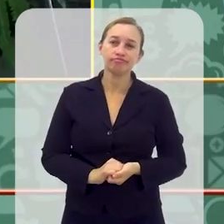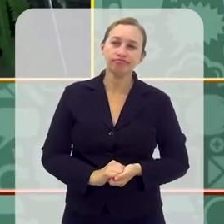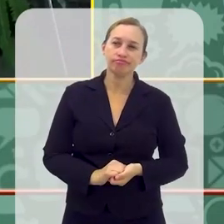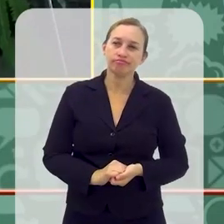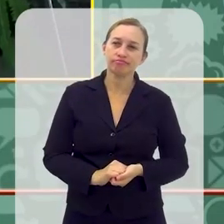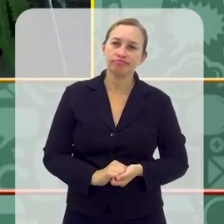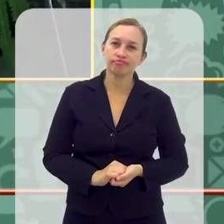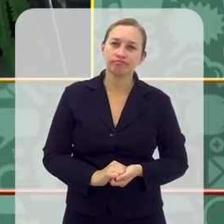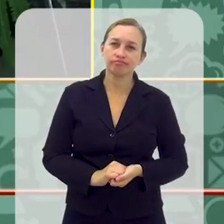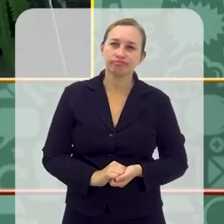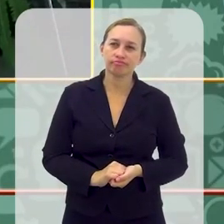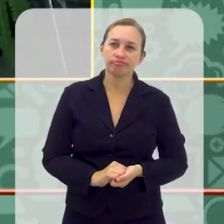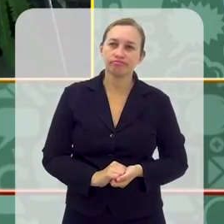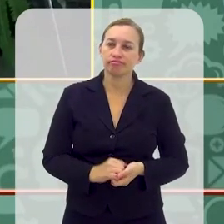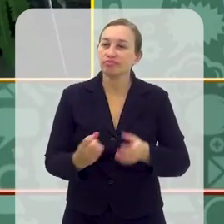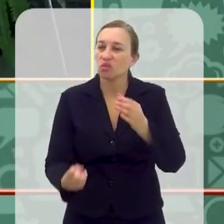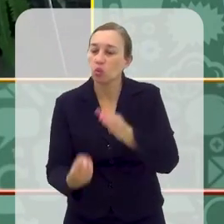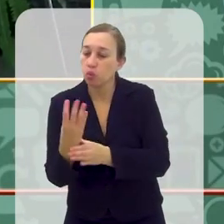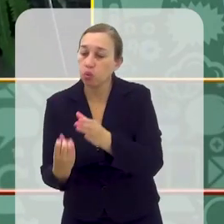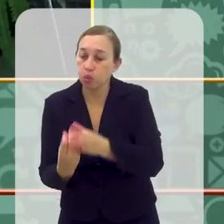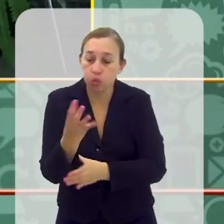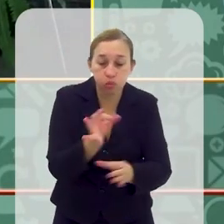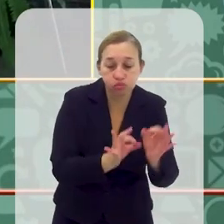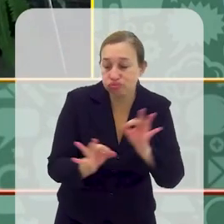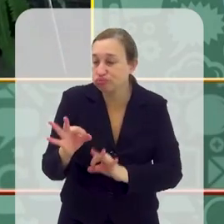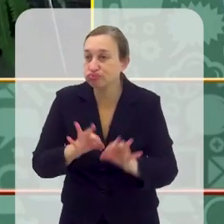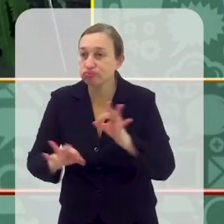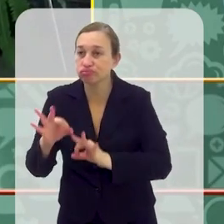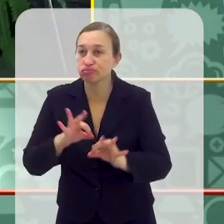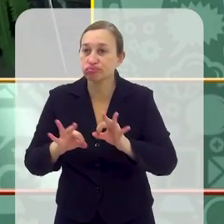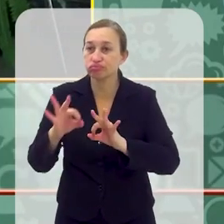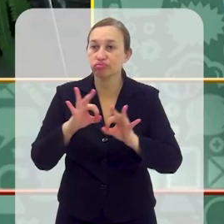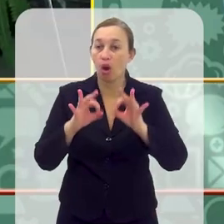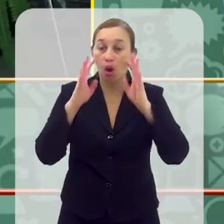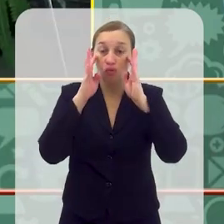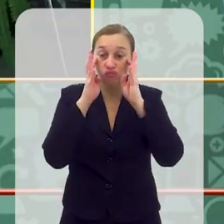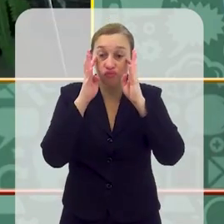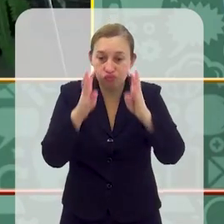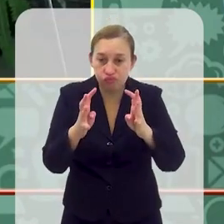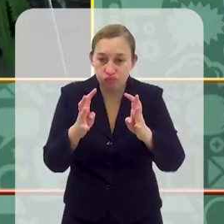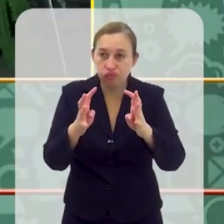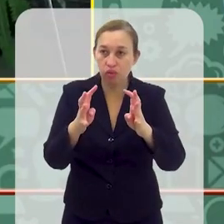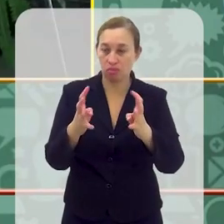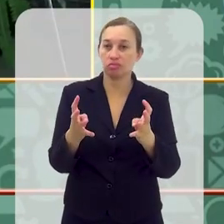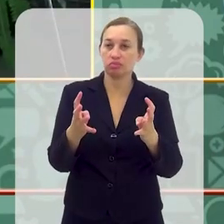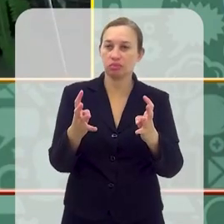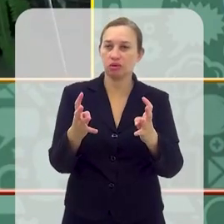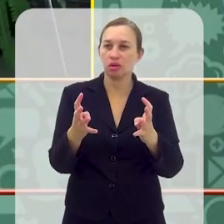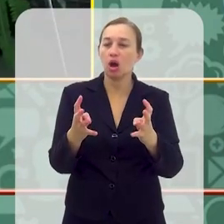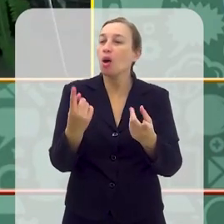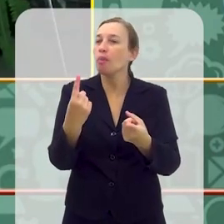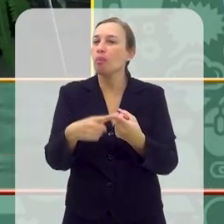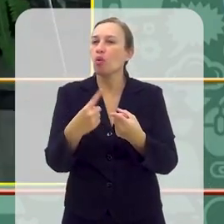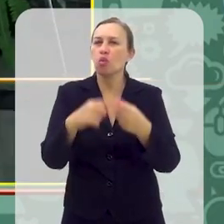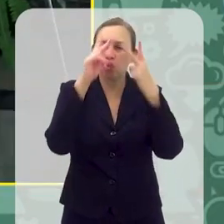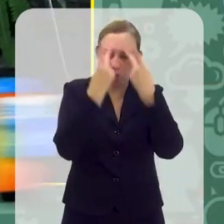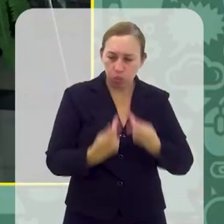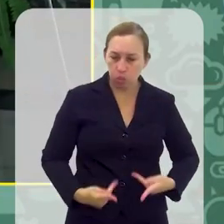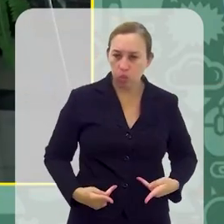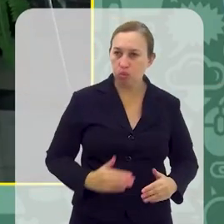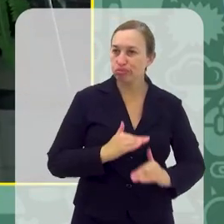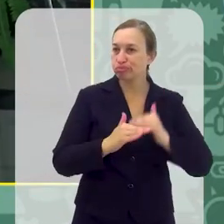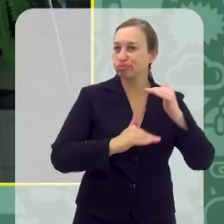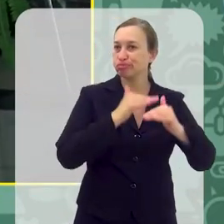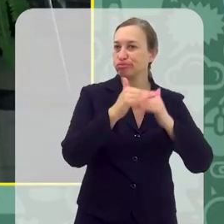criadas e organizadas para captar a nossa atenção, porque o ser humano, ele evoluiu num